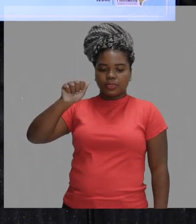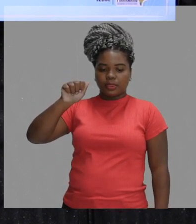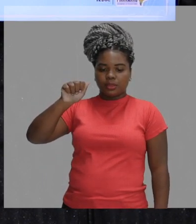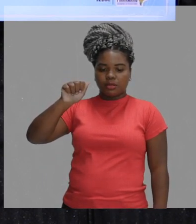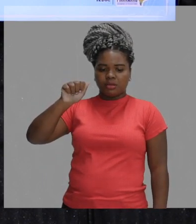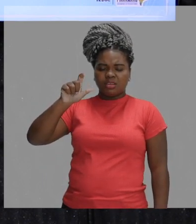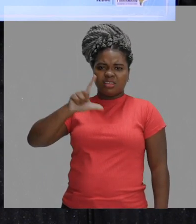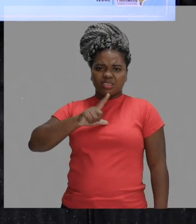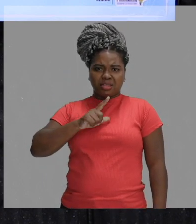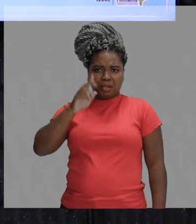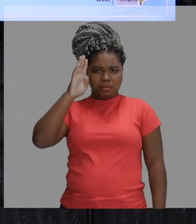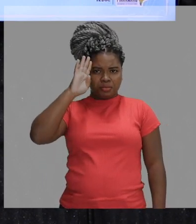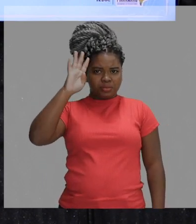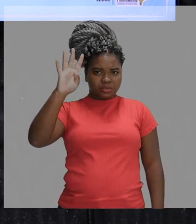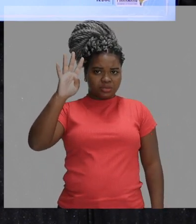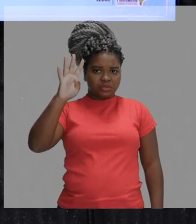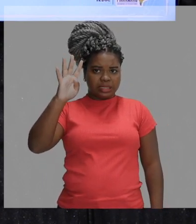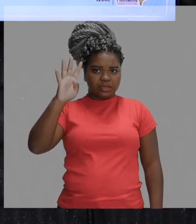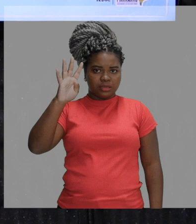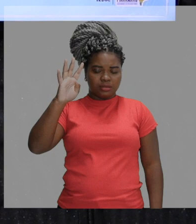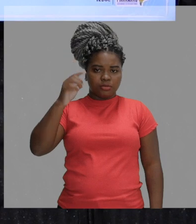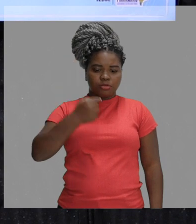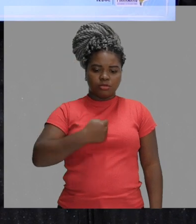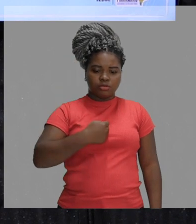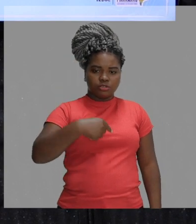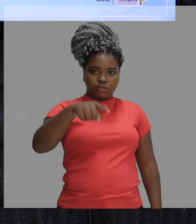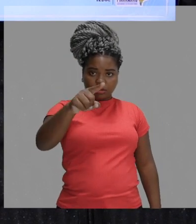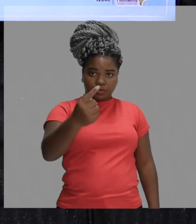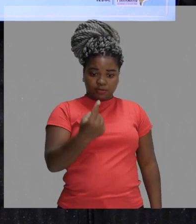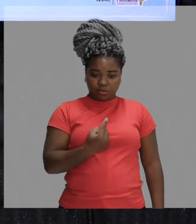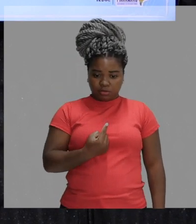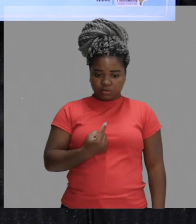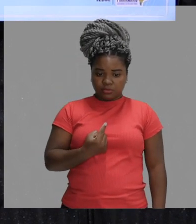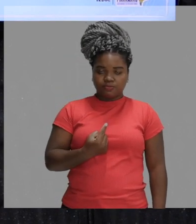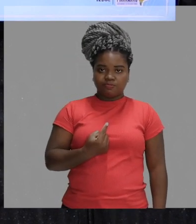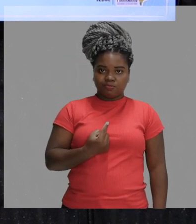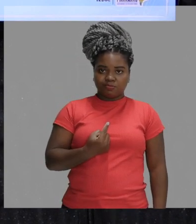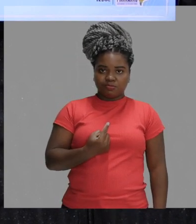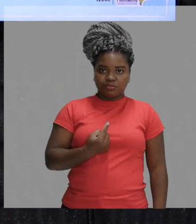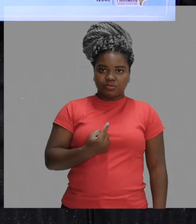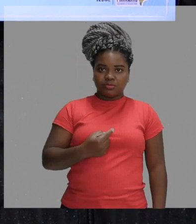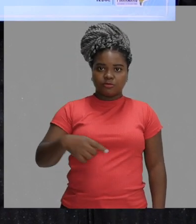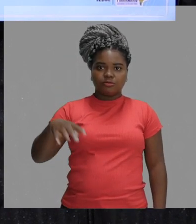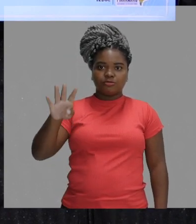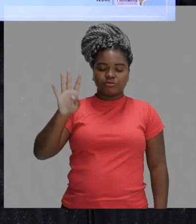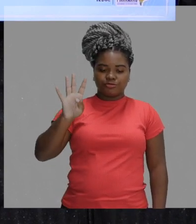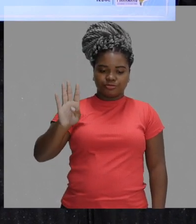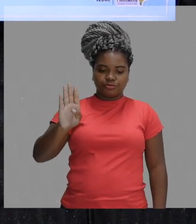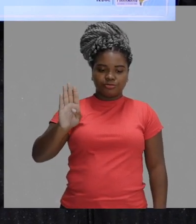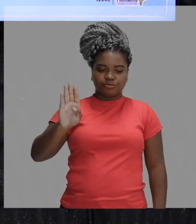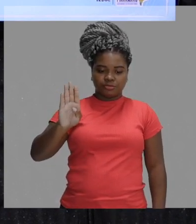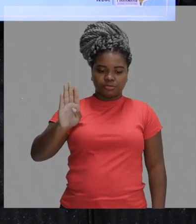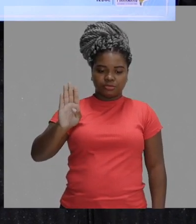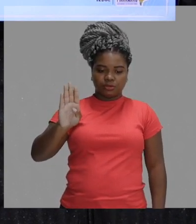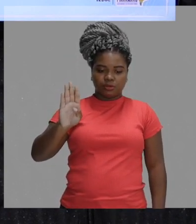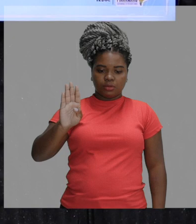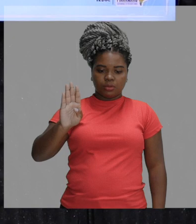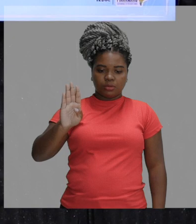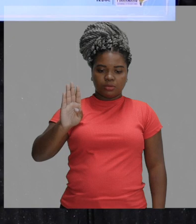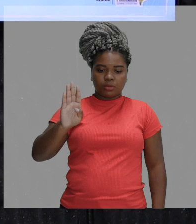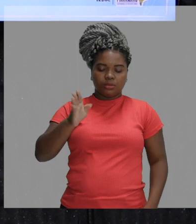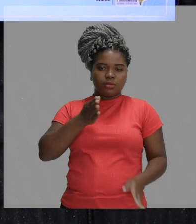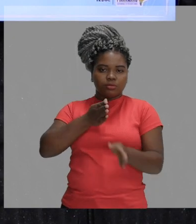princípio da reversibilidade dos raios luminosos. Letra B. O princípio da propagação retilínea da luz.